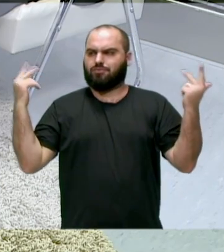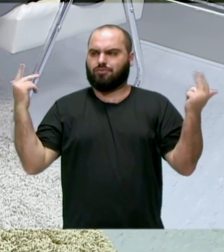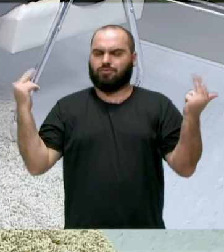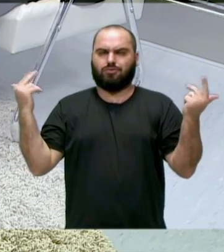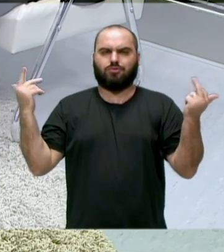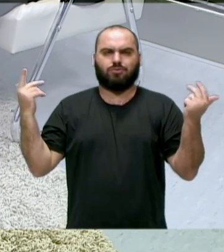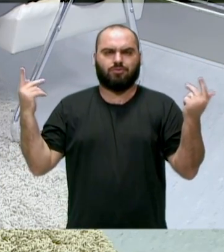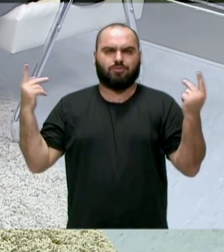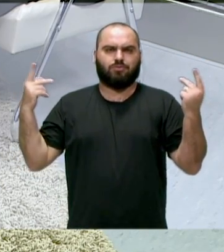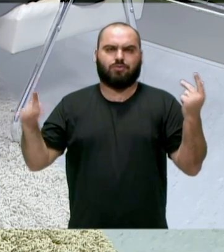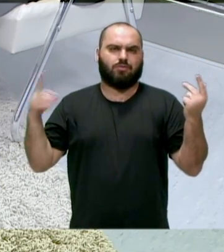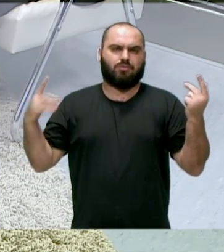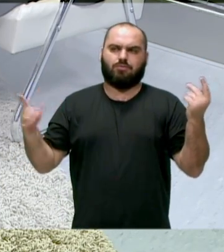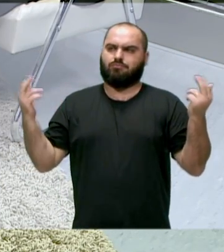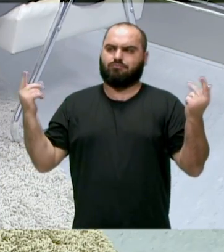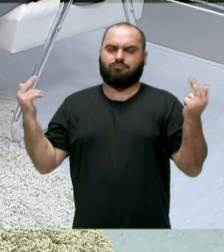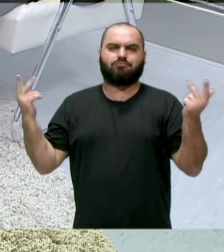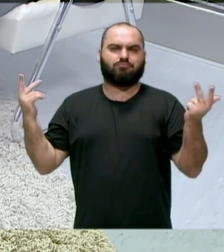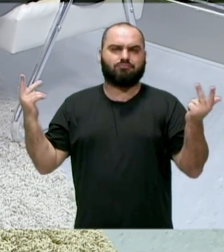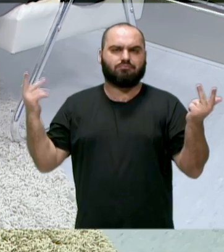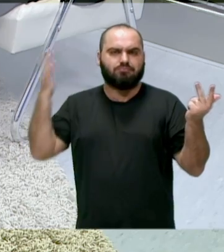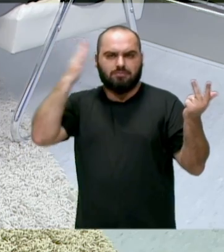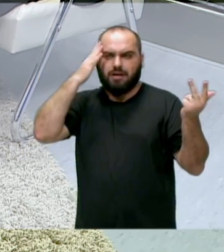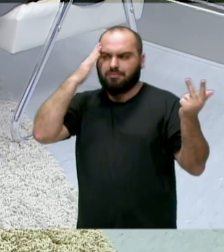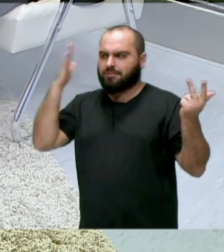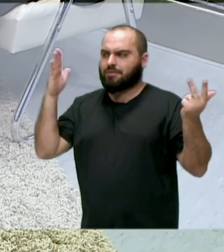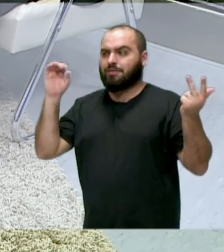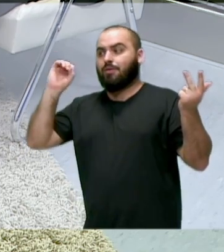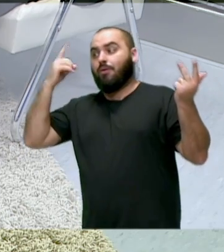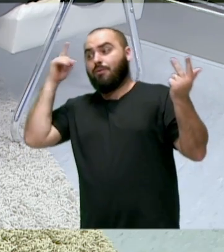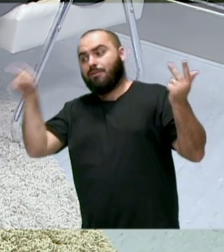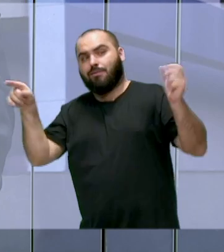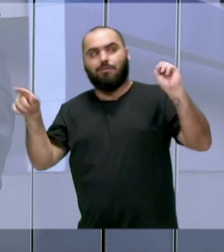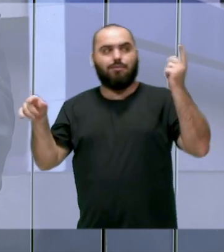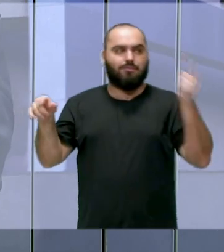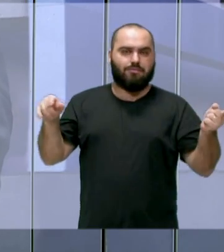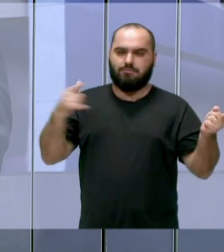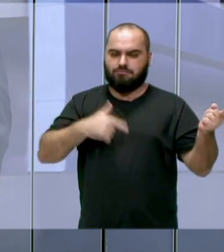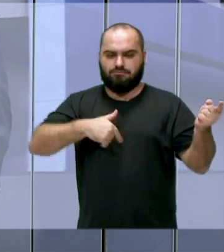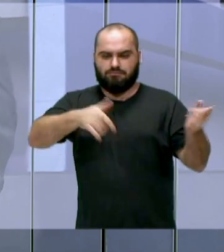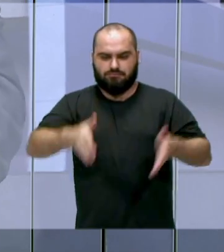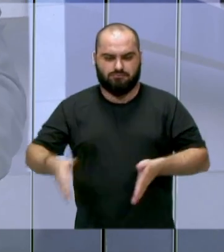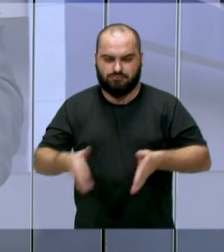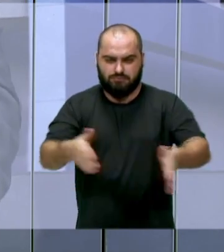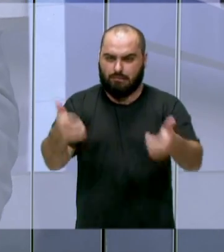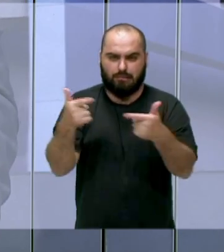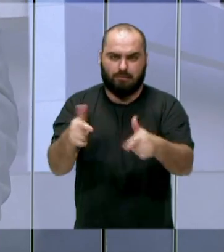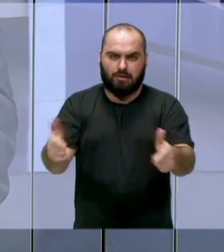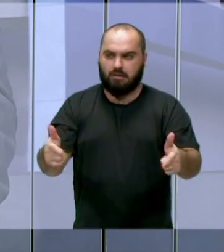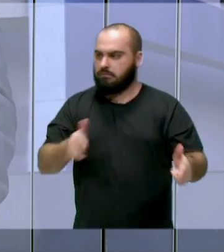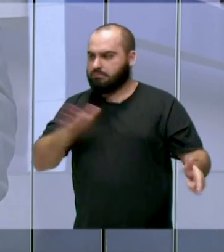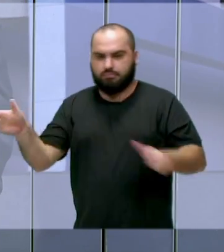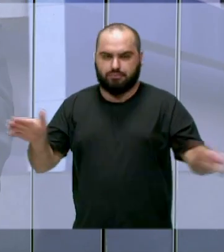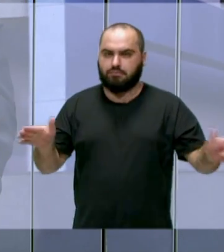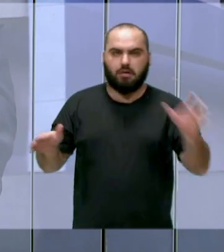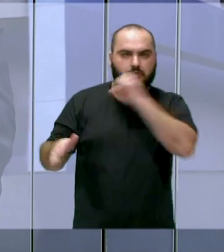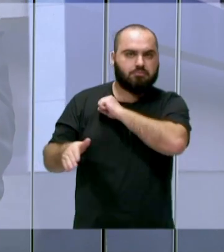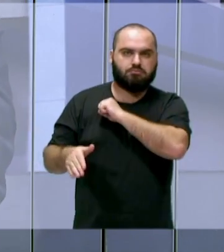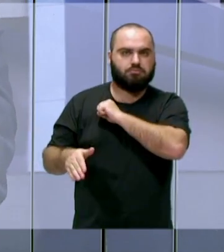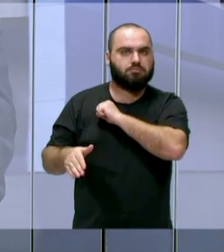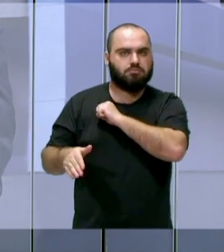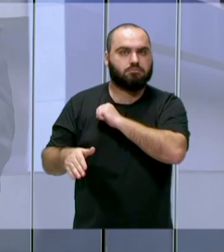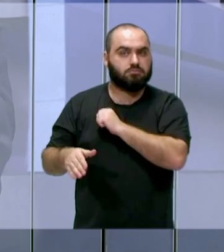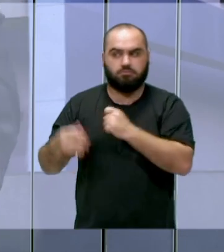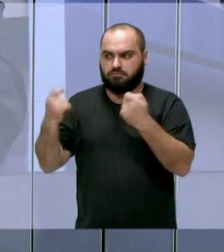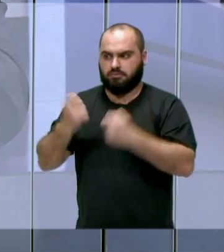muito extremista. Então, gente tem que, pelo menos, acho que todo extremo, a gente tem que tomar cuidado com os extremos, seja